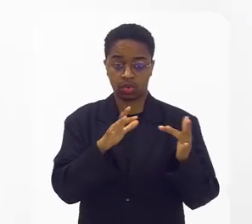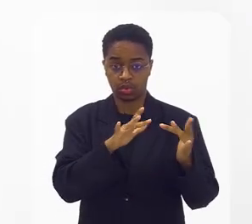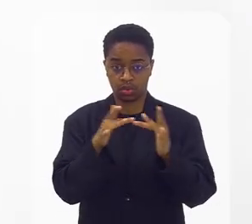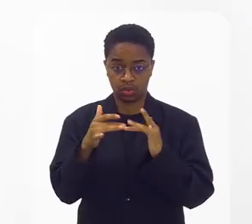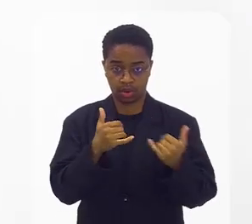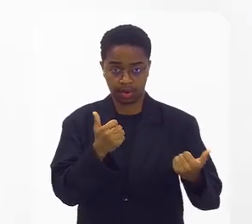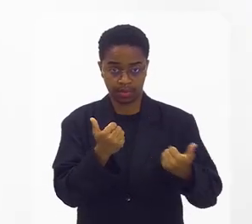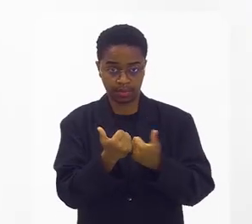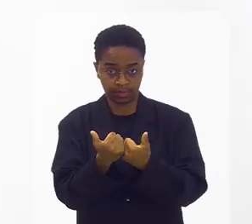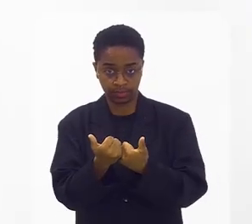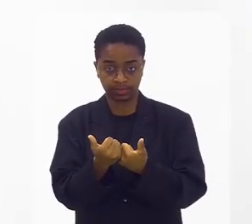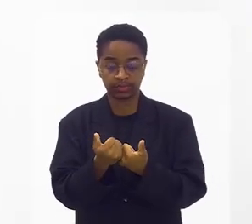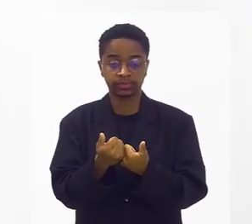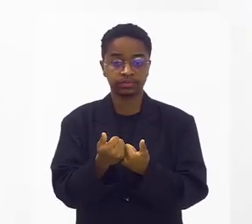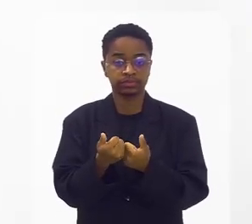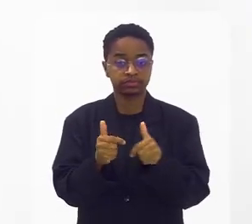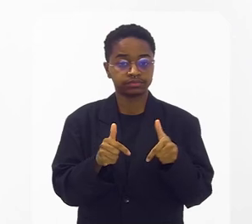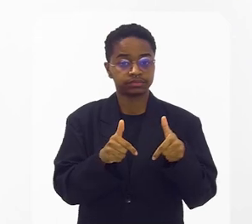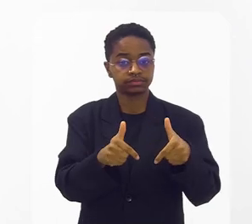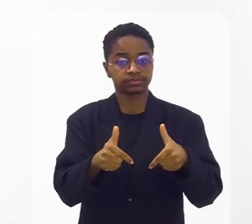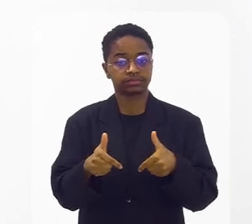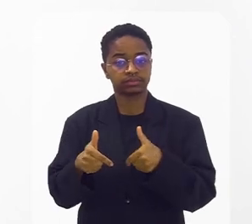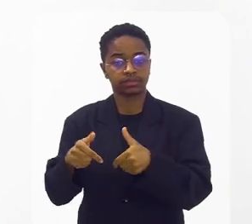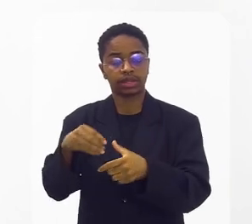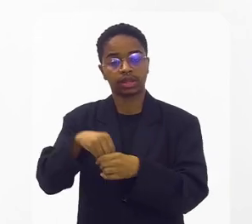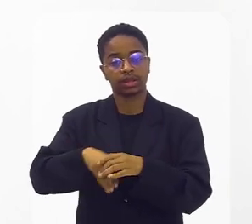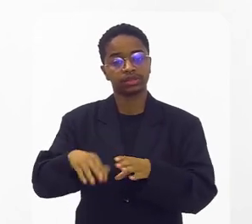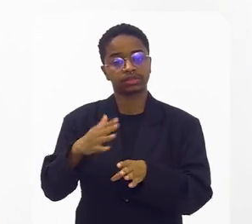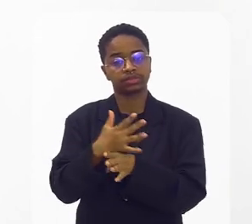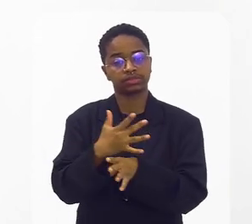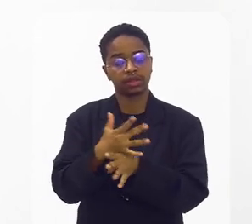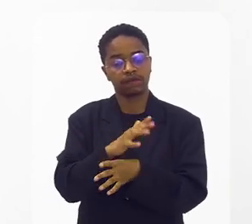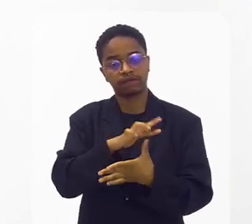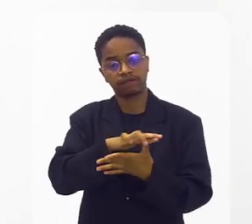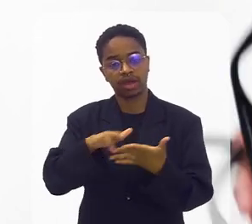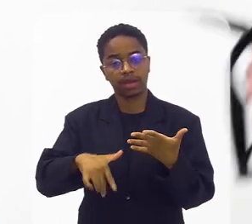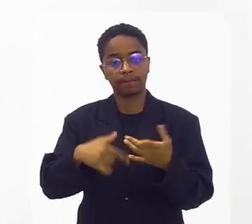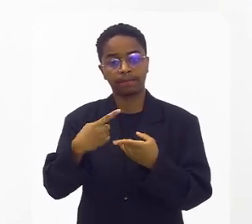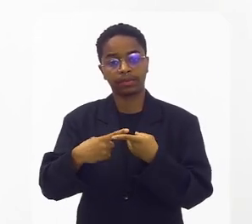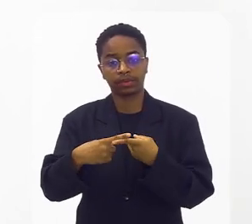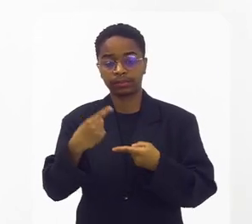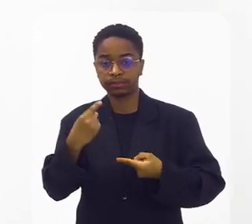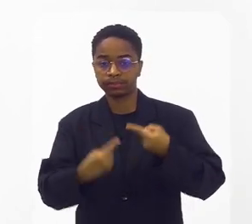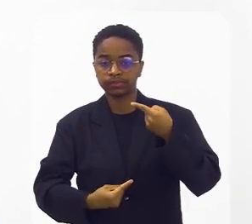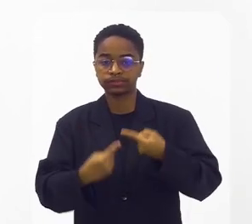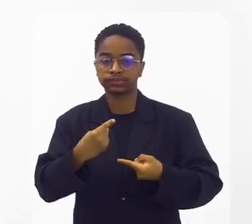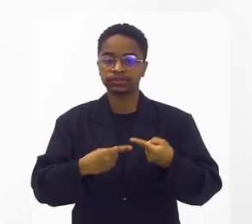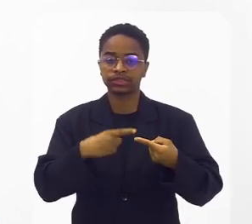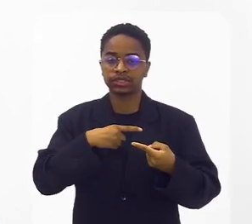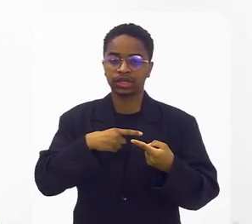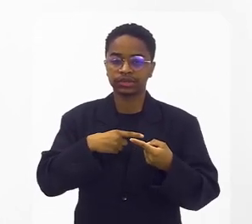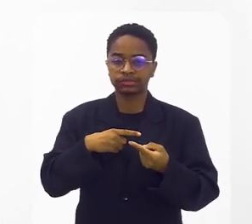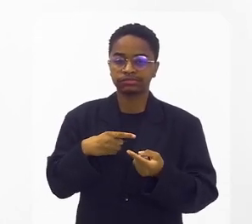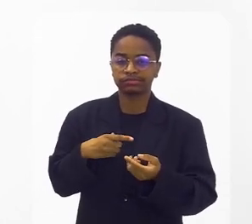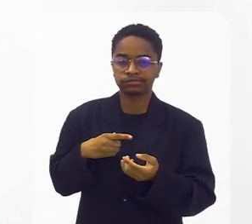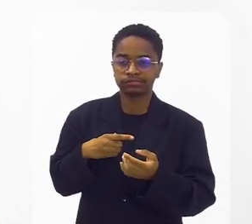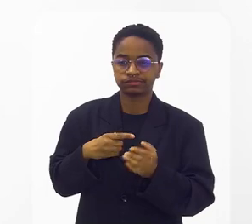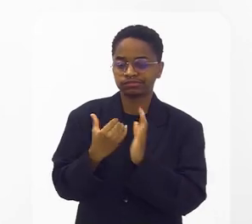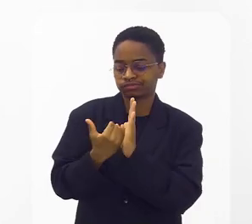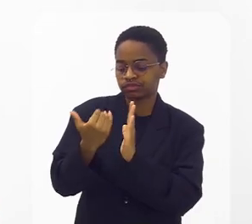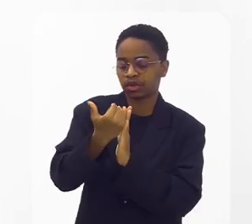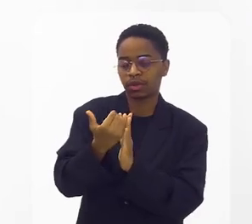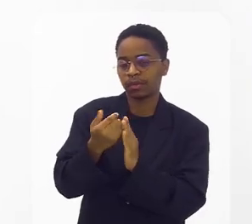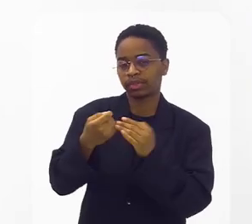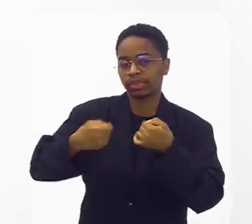acolhimento vem trabalhando nos municípios. É uma política que não traz... É uma demanda tão volumosa,